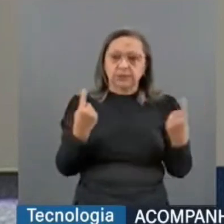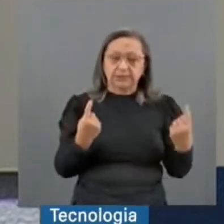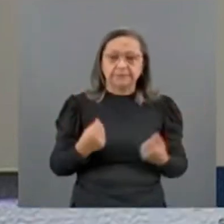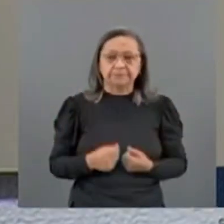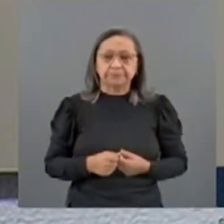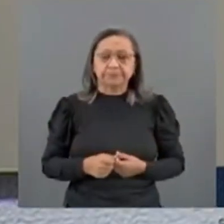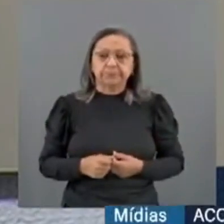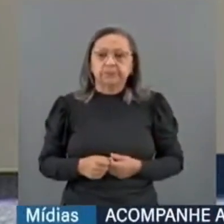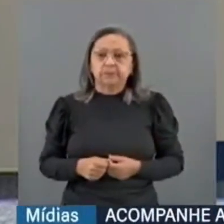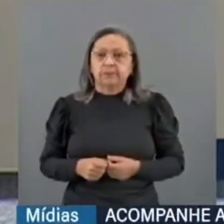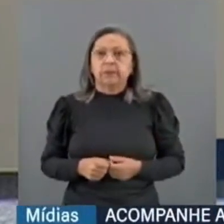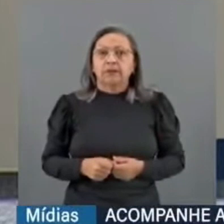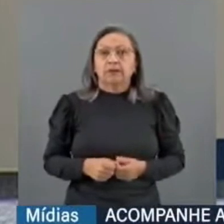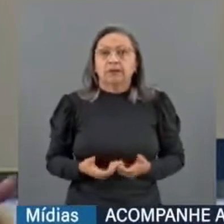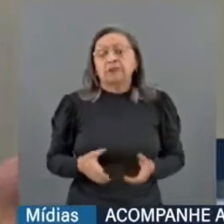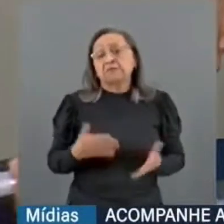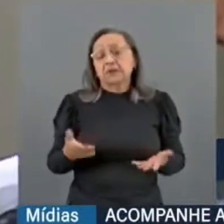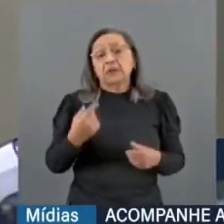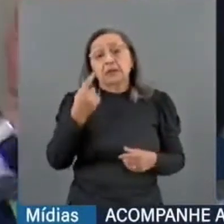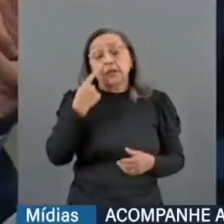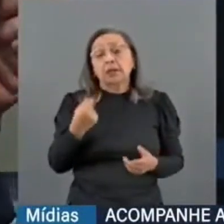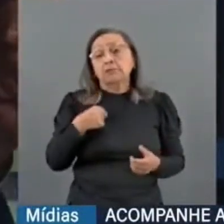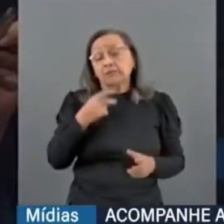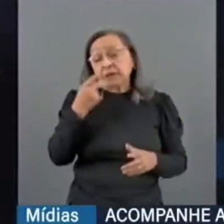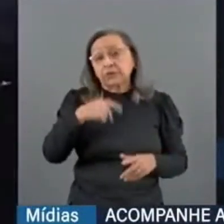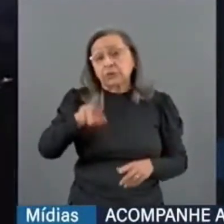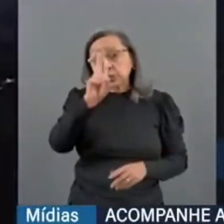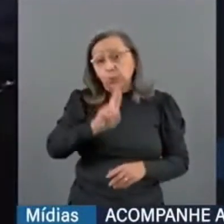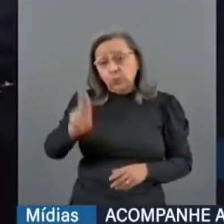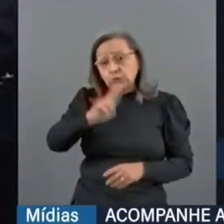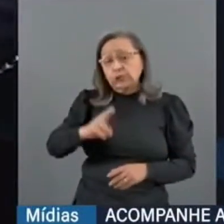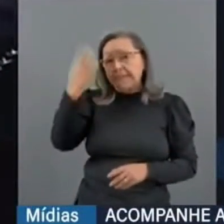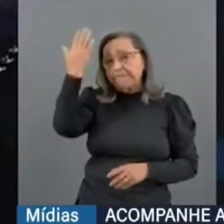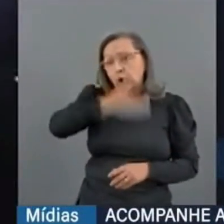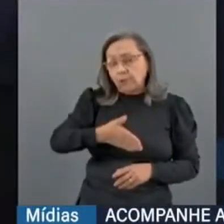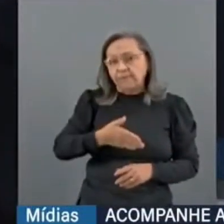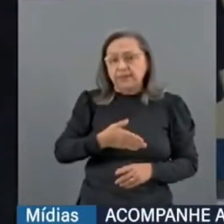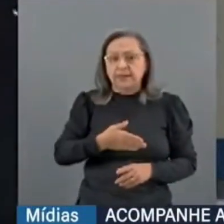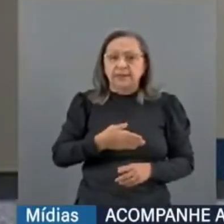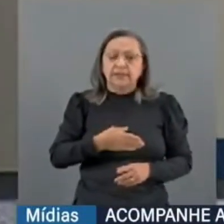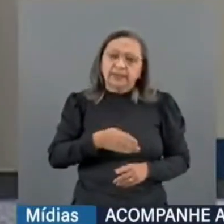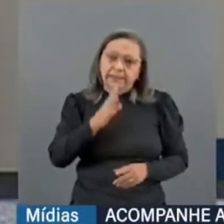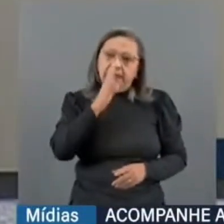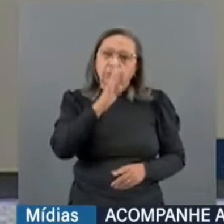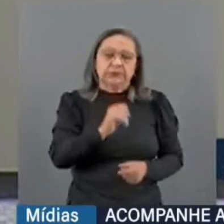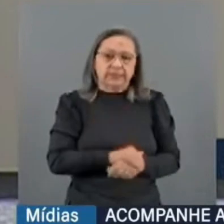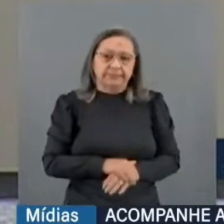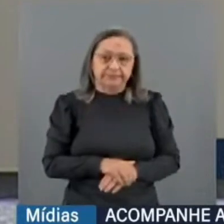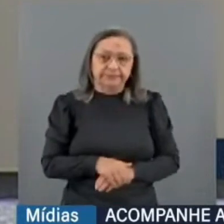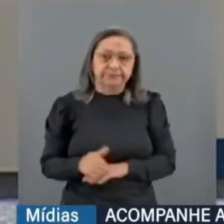disciplinam, enfim, essa questão do uso da prova ilícita no processo. A questão do